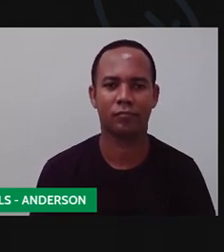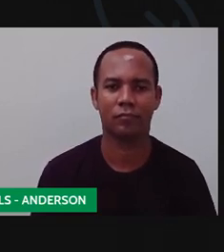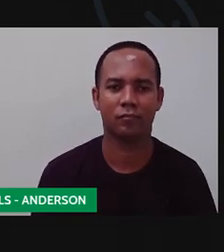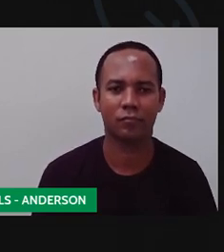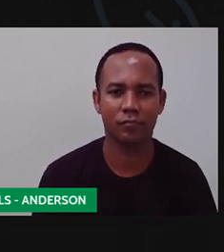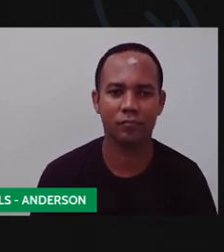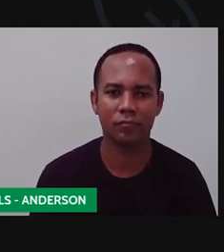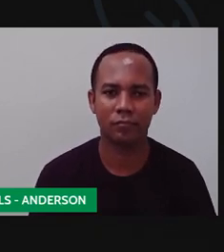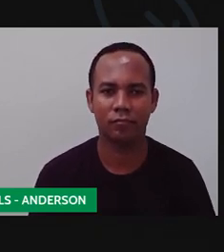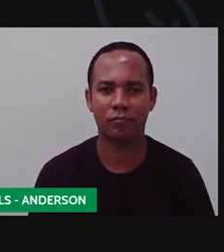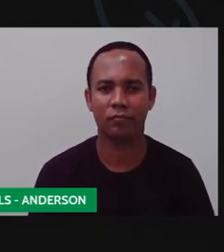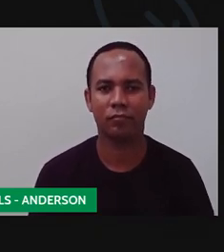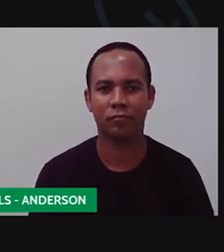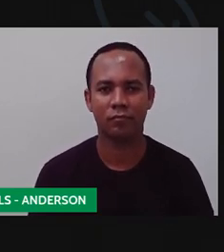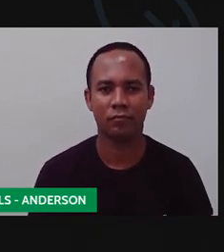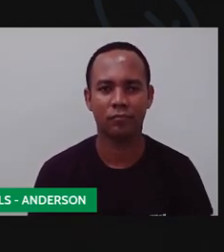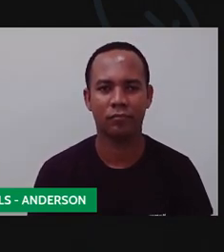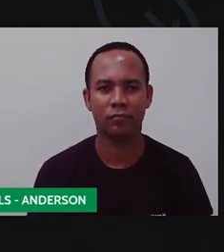Vamos vesti-la.